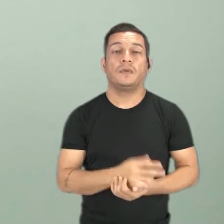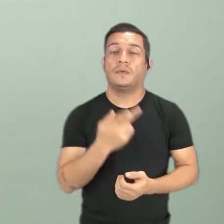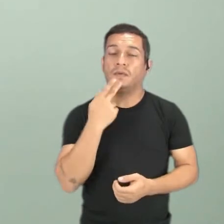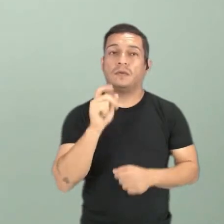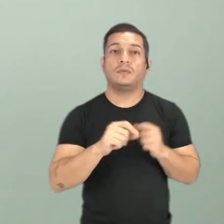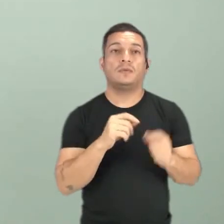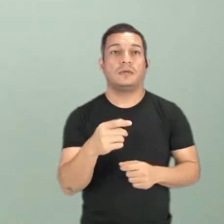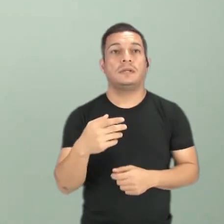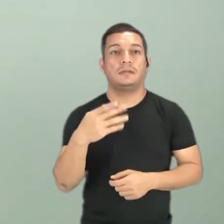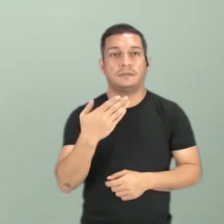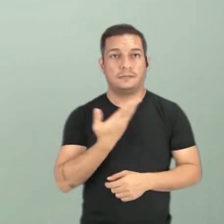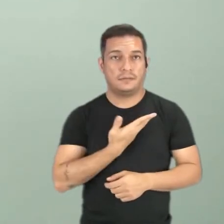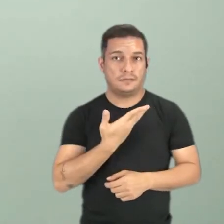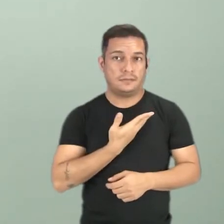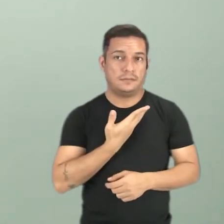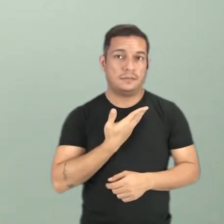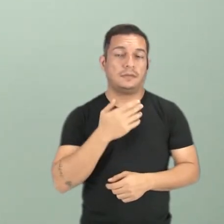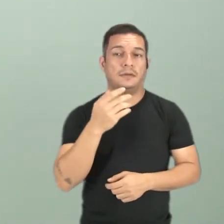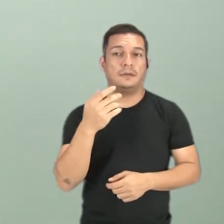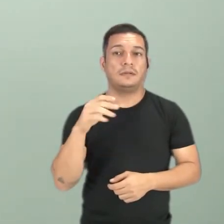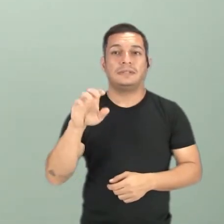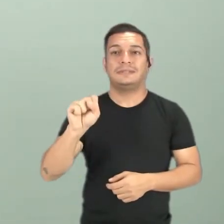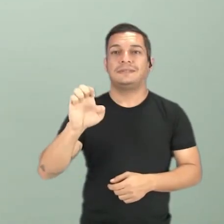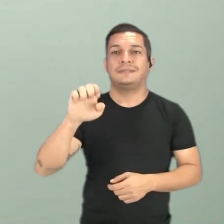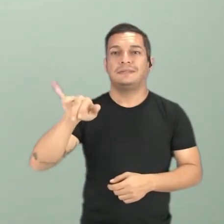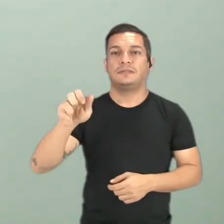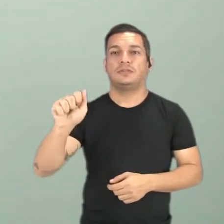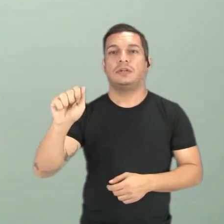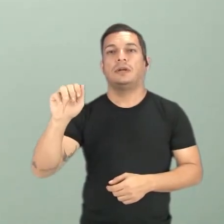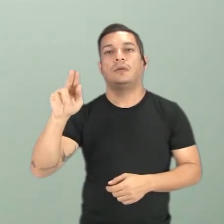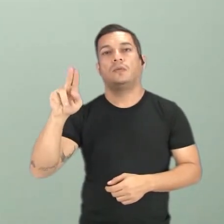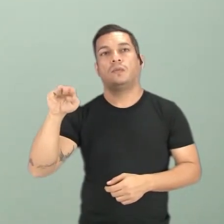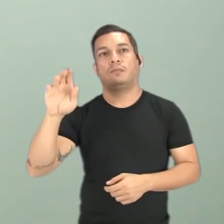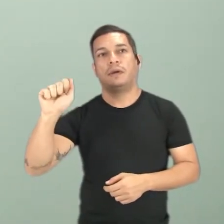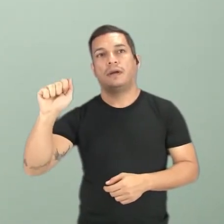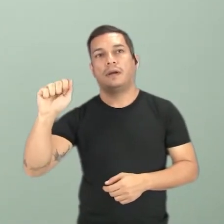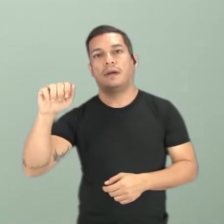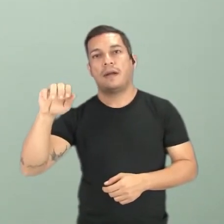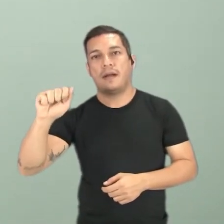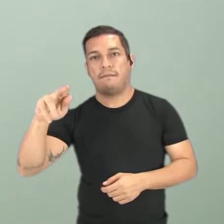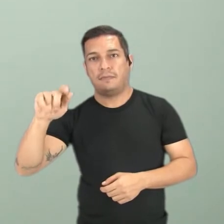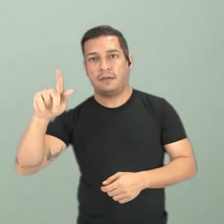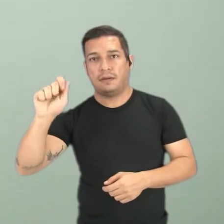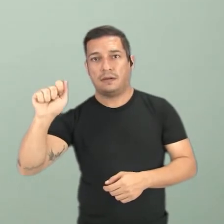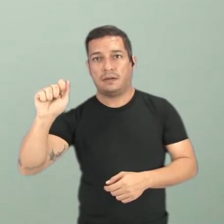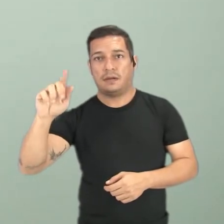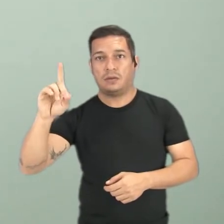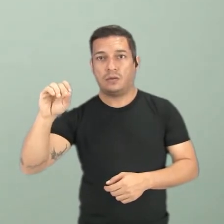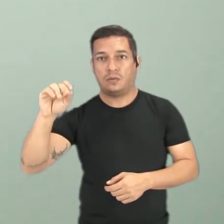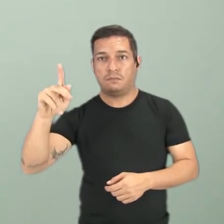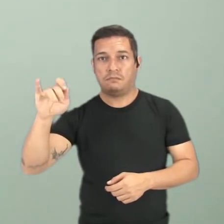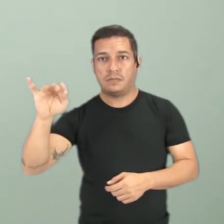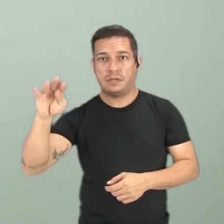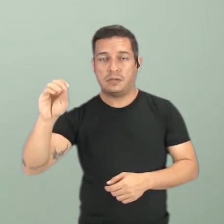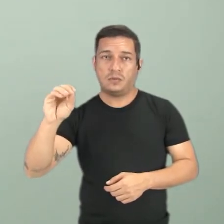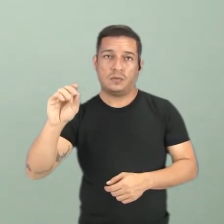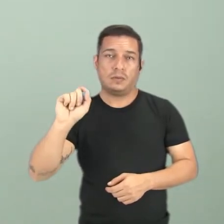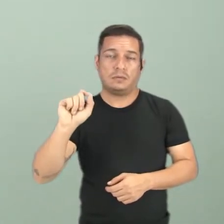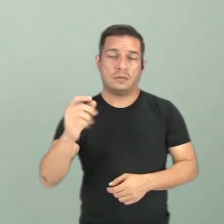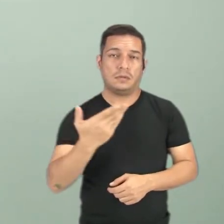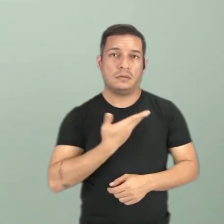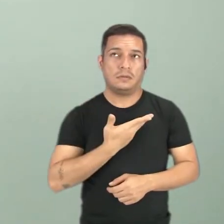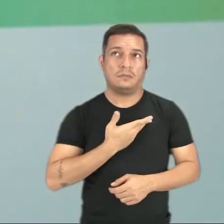diz seja uma amiga do peito, tem dois sentidos, né? Seja uma amiga do peito no sentido literal do seu próprio seio, pois